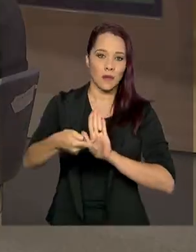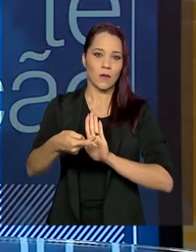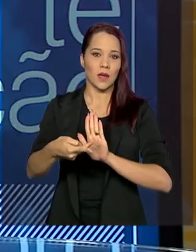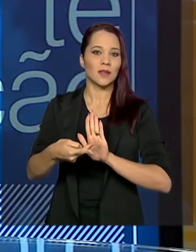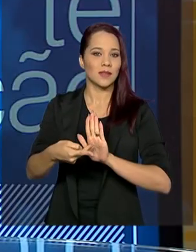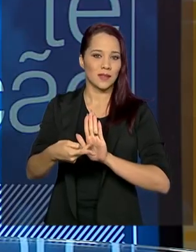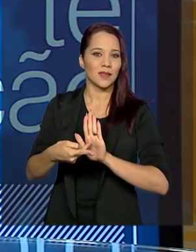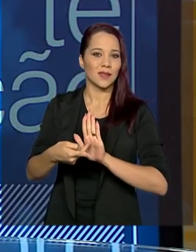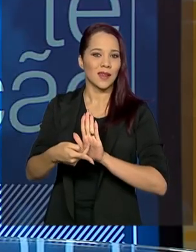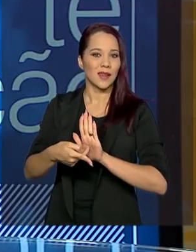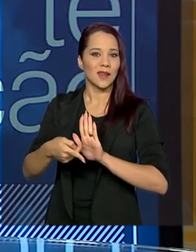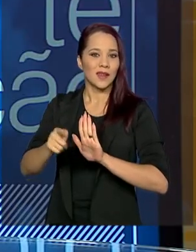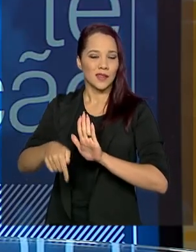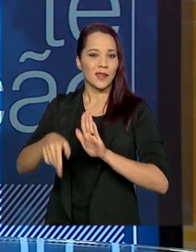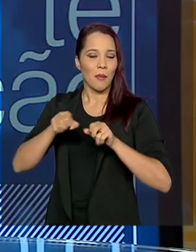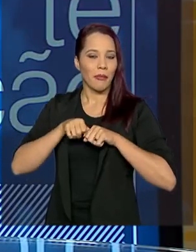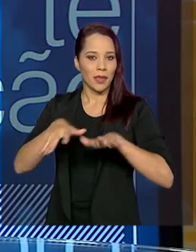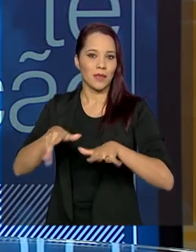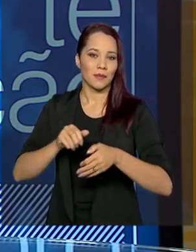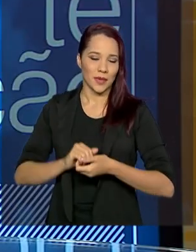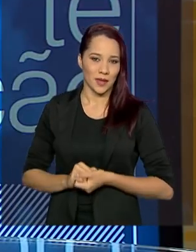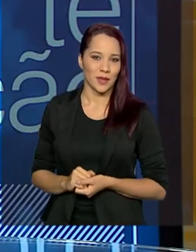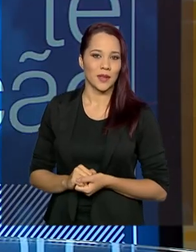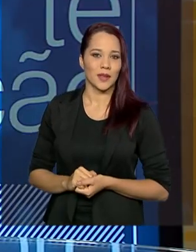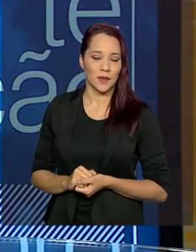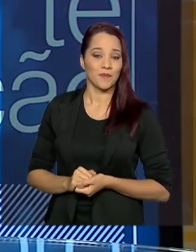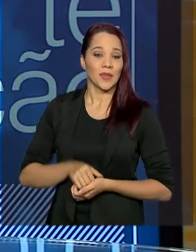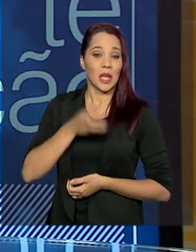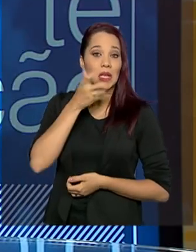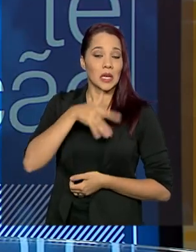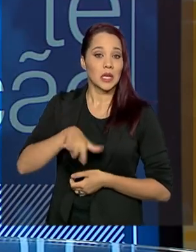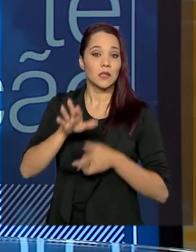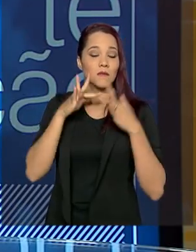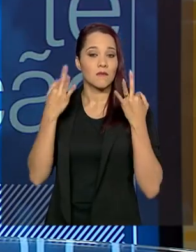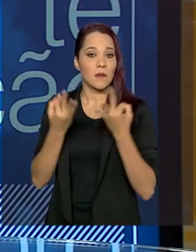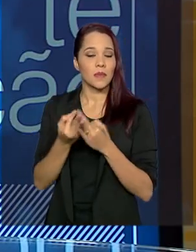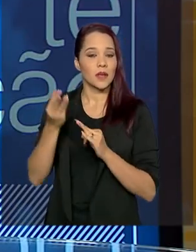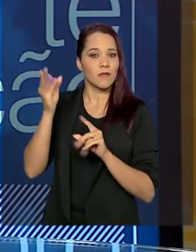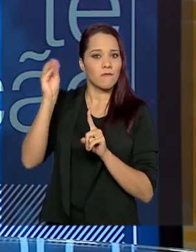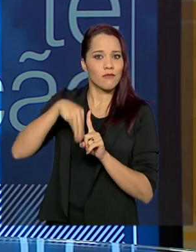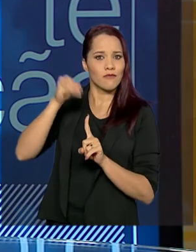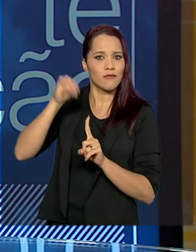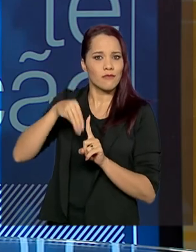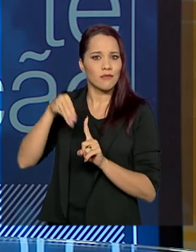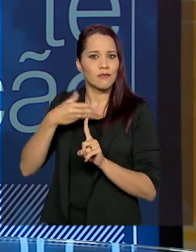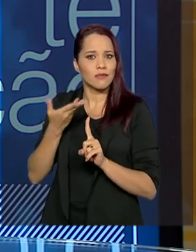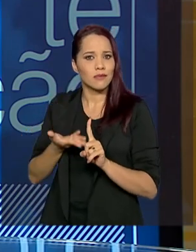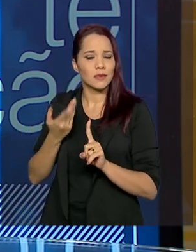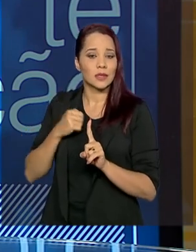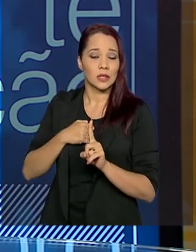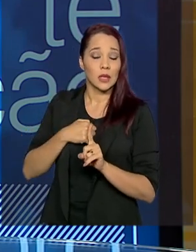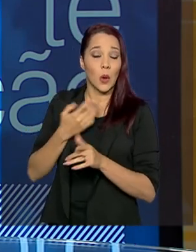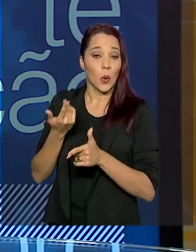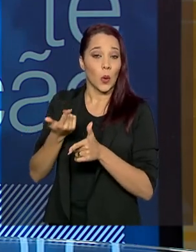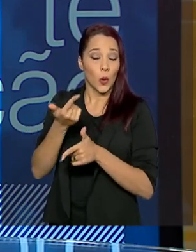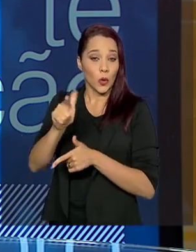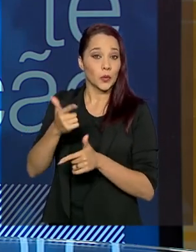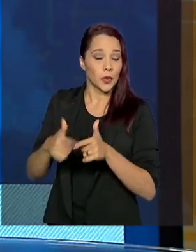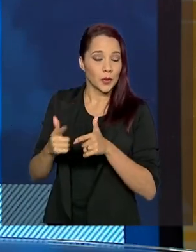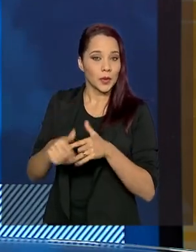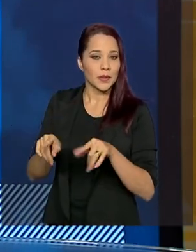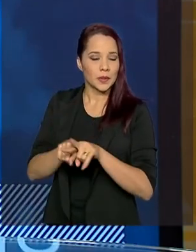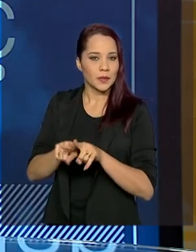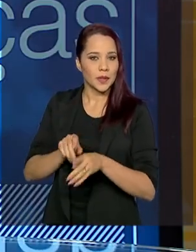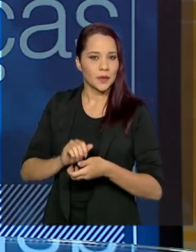adversas dessa grande pandemia. As crianças e as famílias em situação de maior vulnerabilidade. Um grande problema, por exemplo,